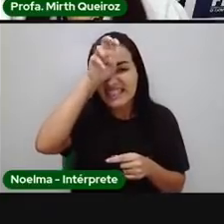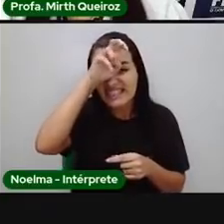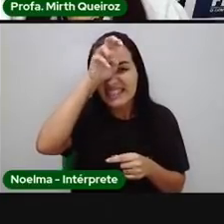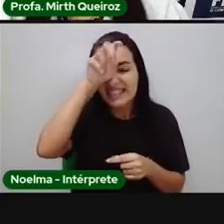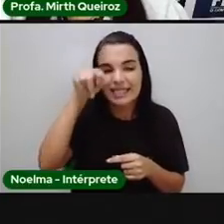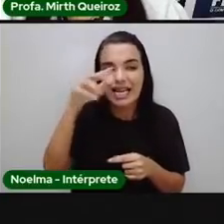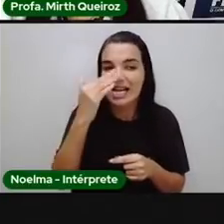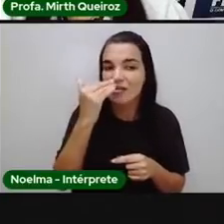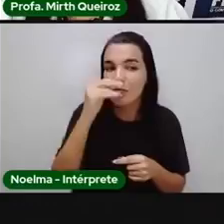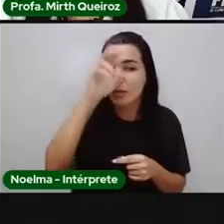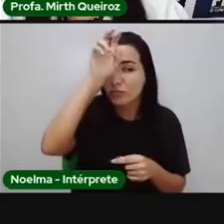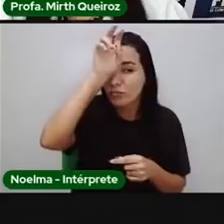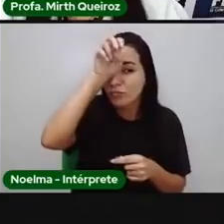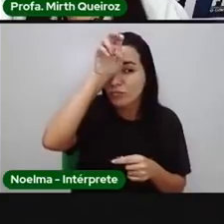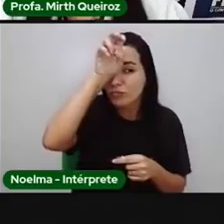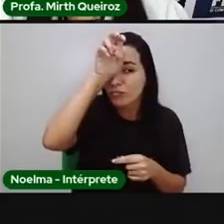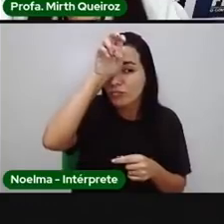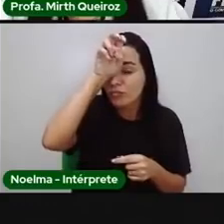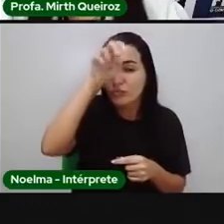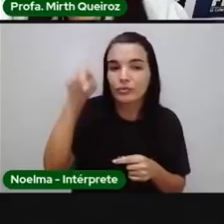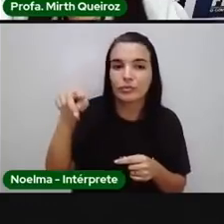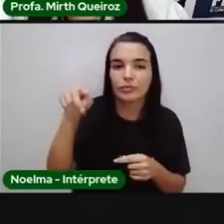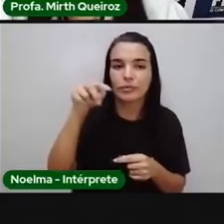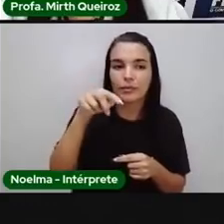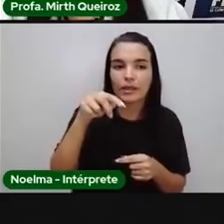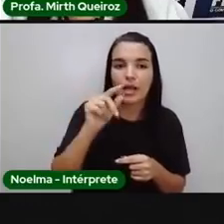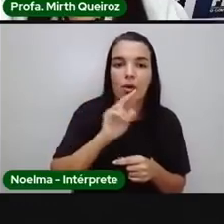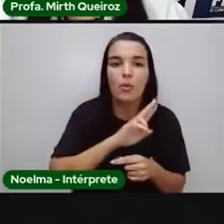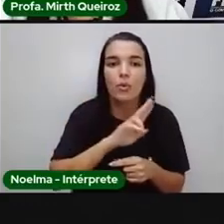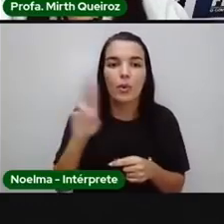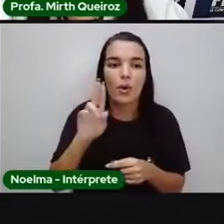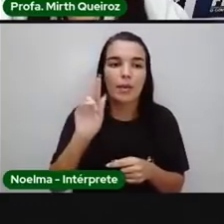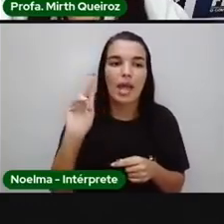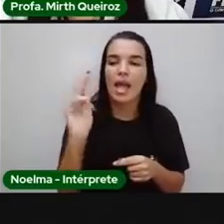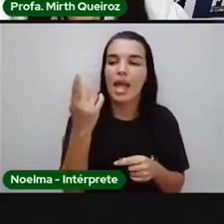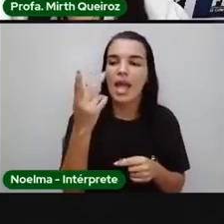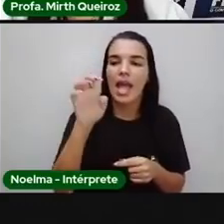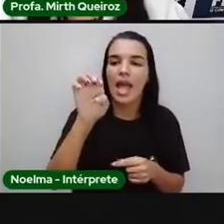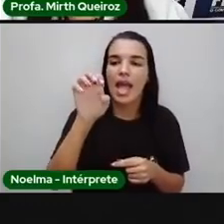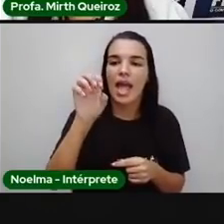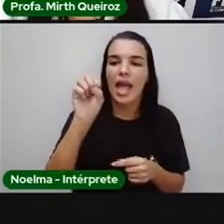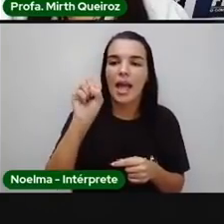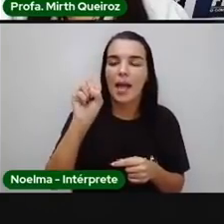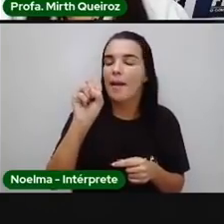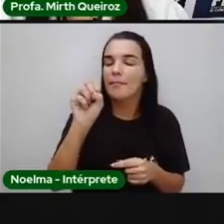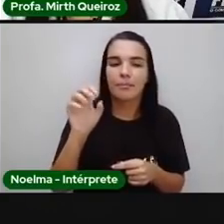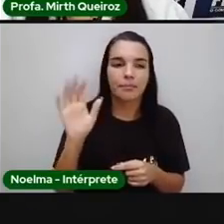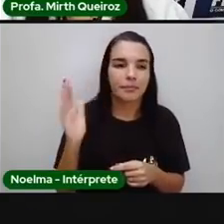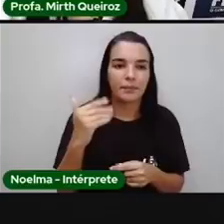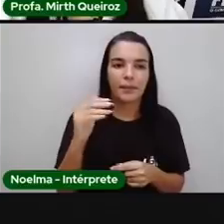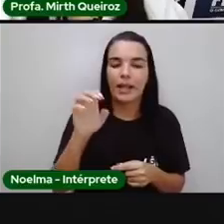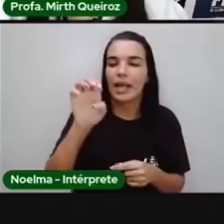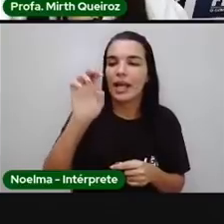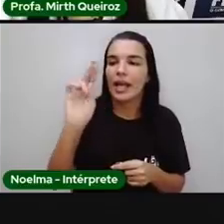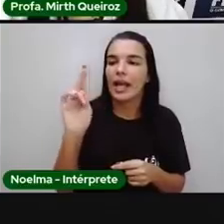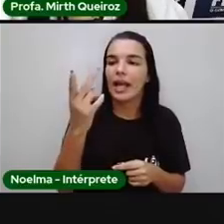consumidor primário vai ser sempre um herbívoro. Pró, o que é herbívoro? Herbívoro é um animal que